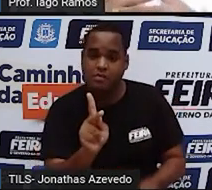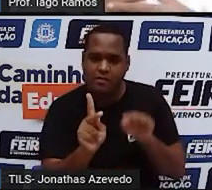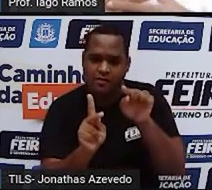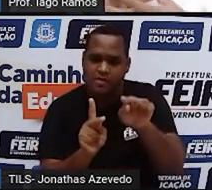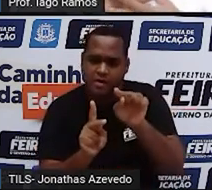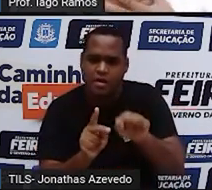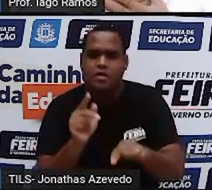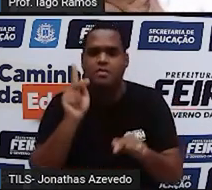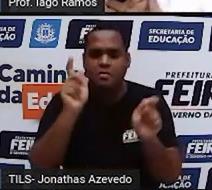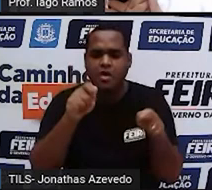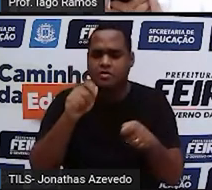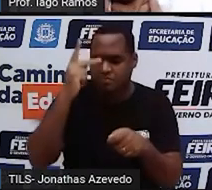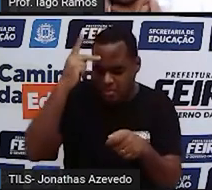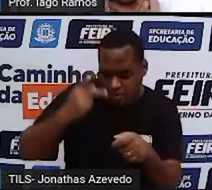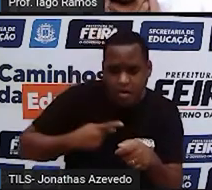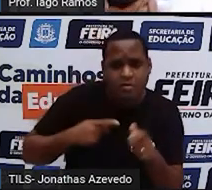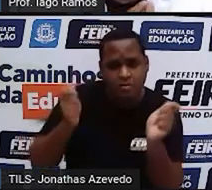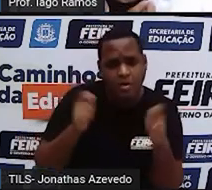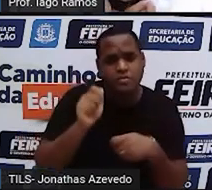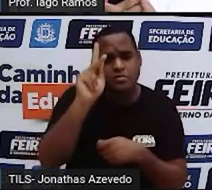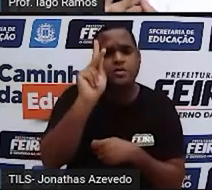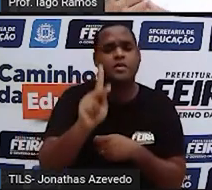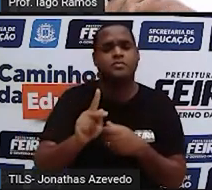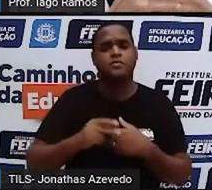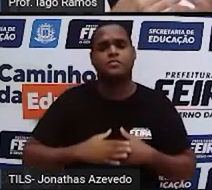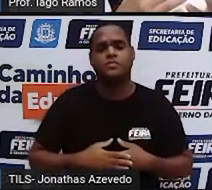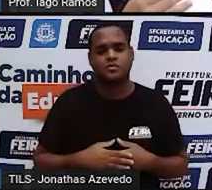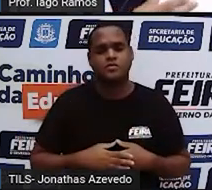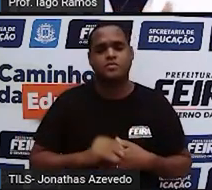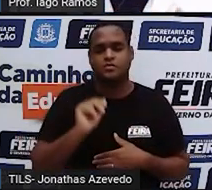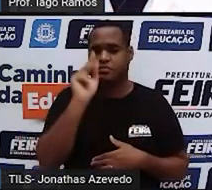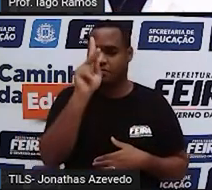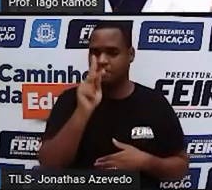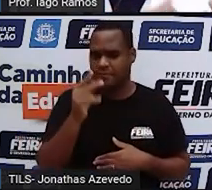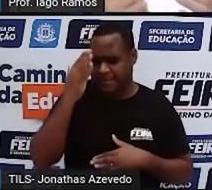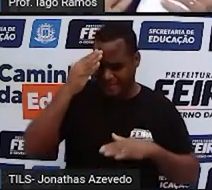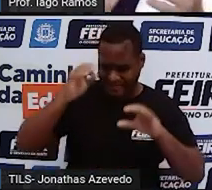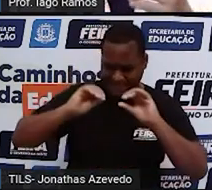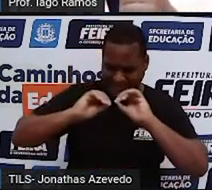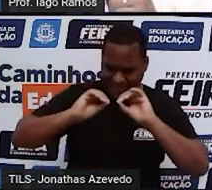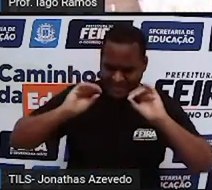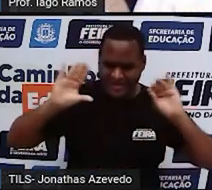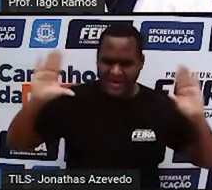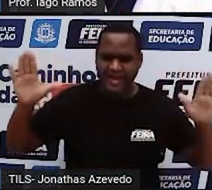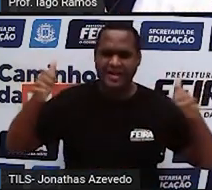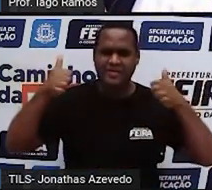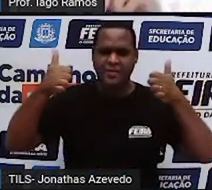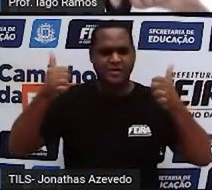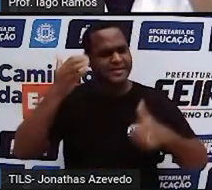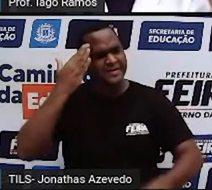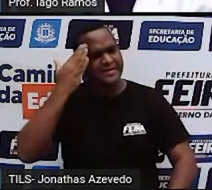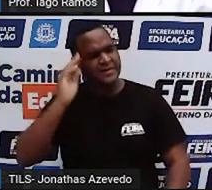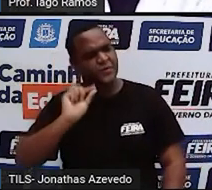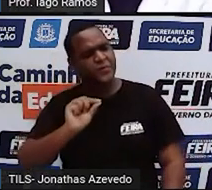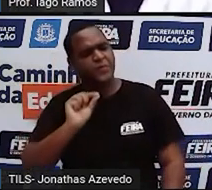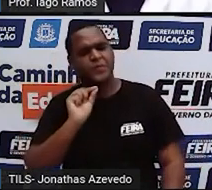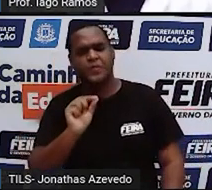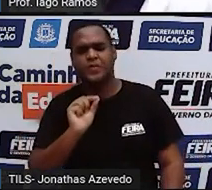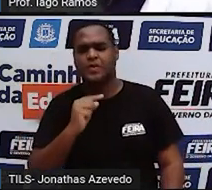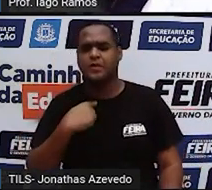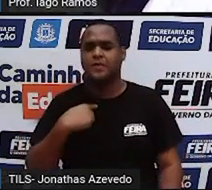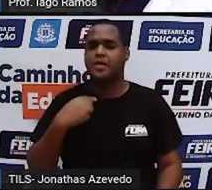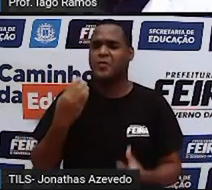avaliar você mesmo, né? Saber se você entendeu, o que é que você entendeu, o quanto